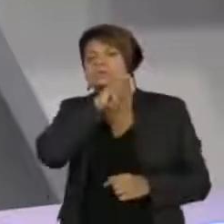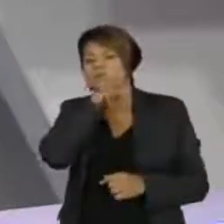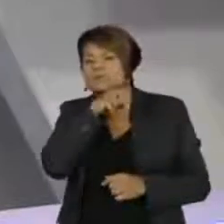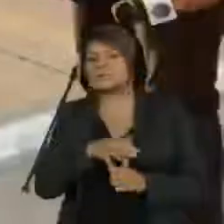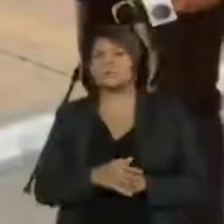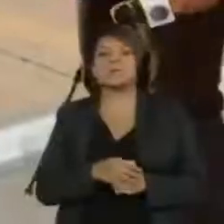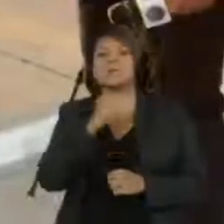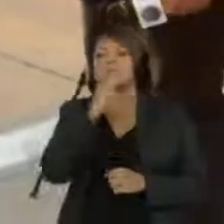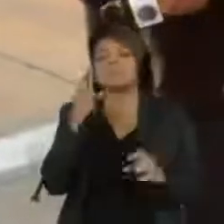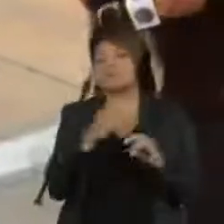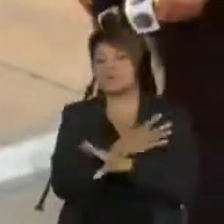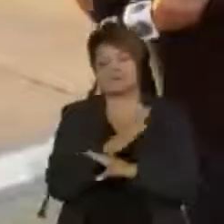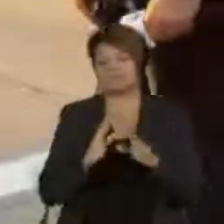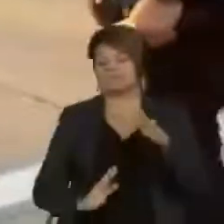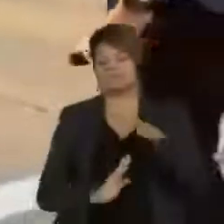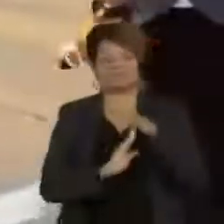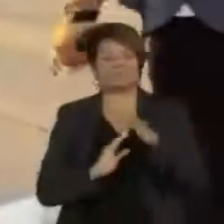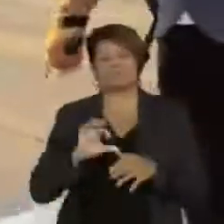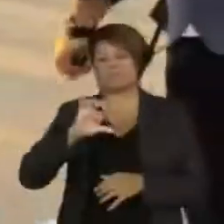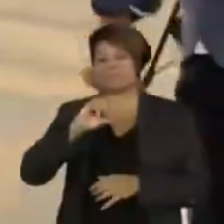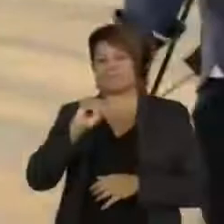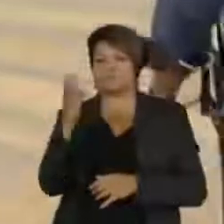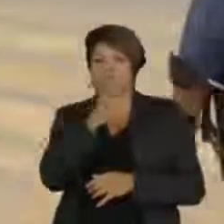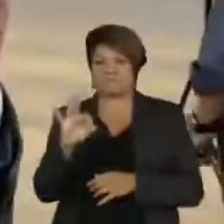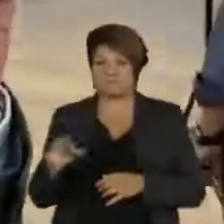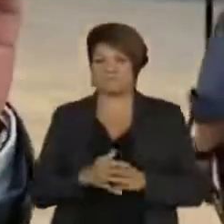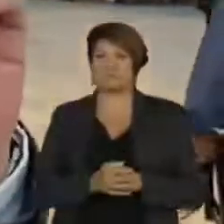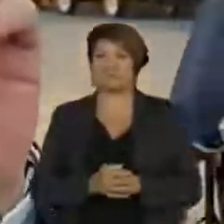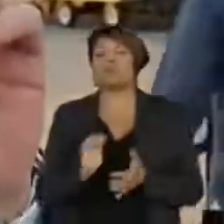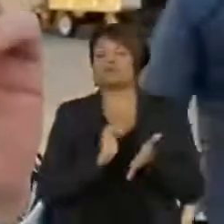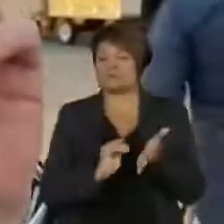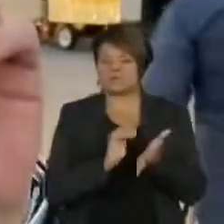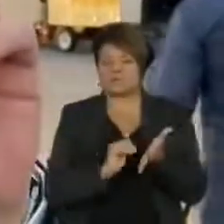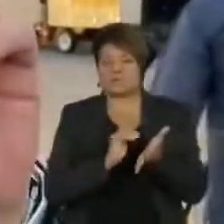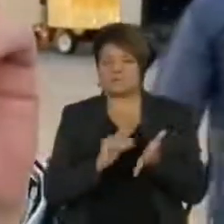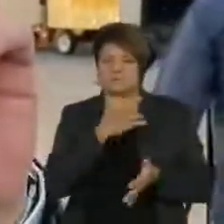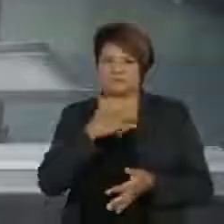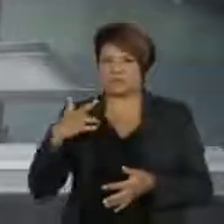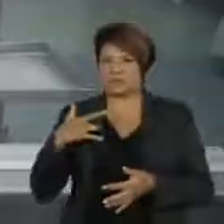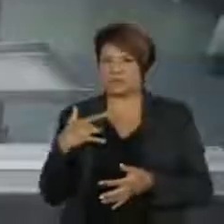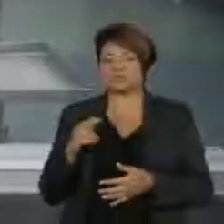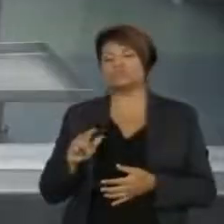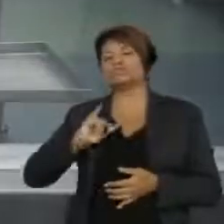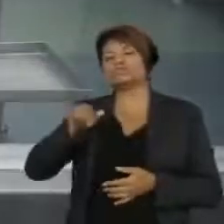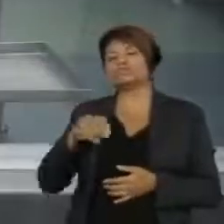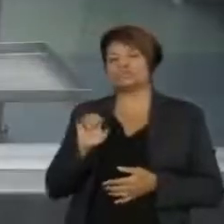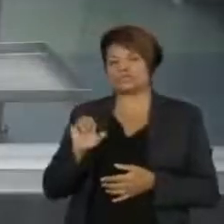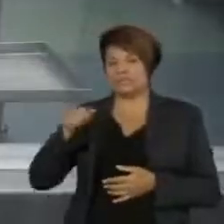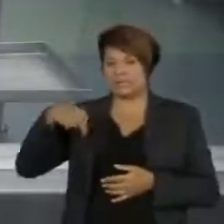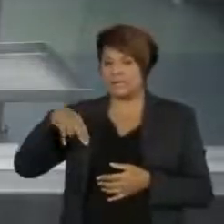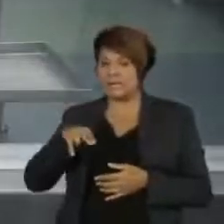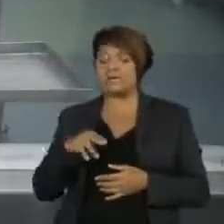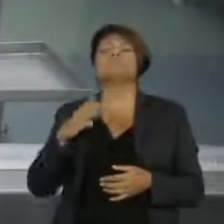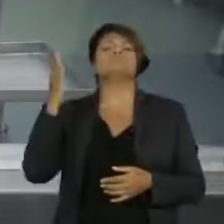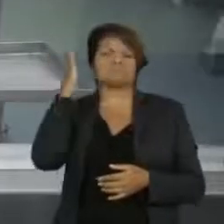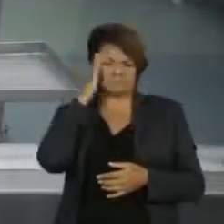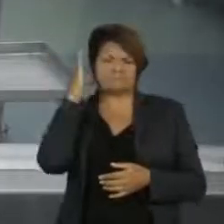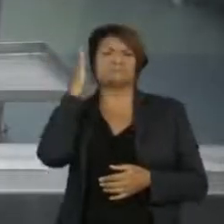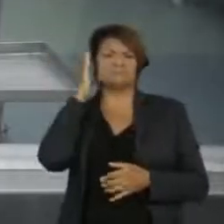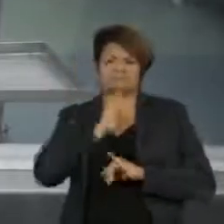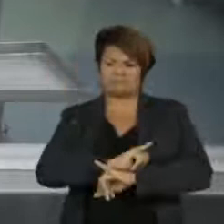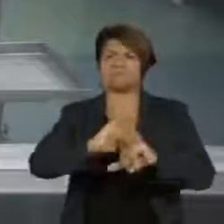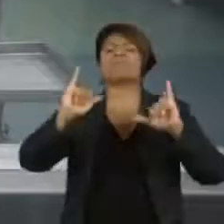eficácia. O secretário de Saúde do Estado, Jean Gorenstein, afirmou que sabia que a